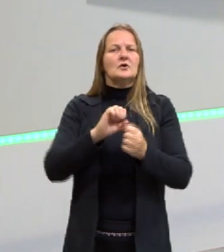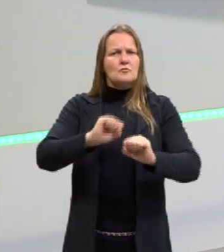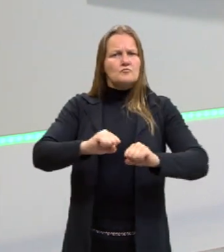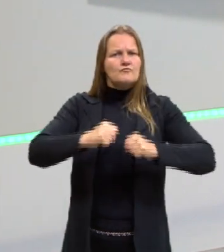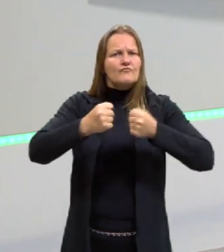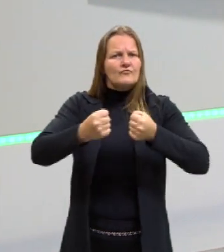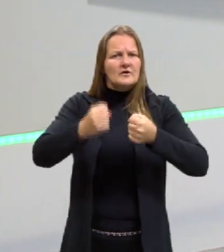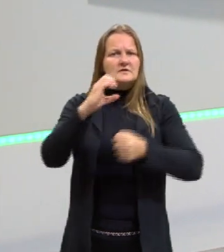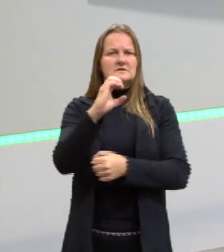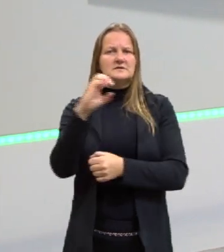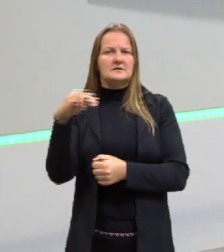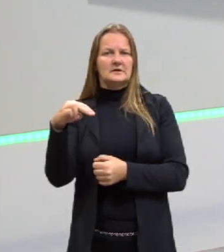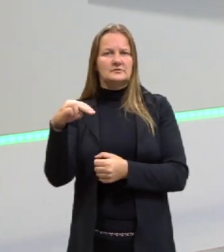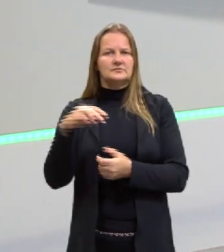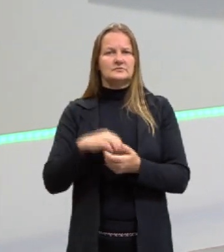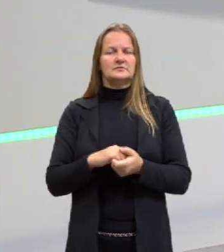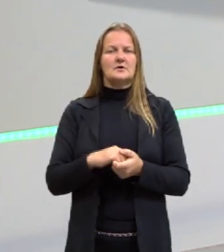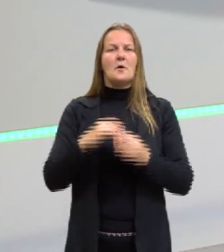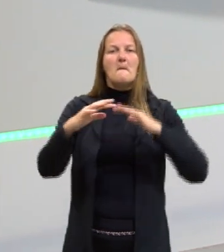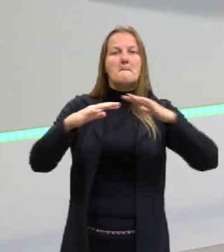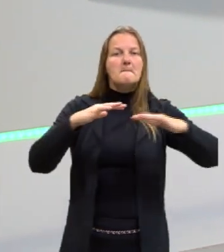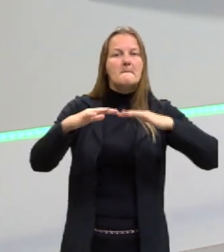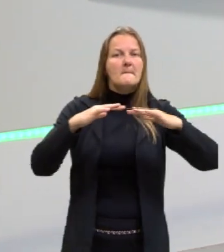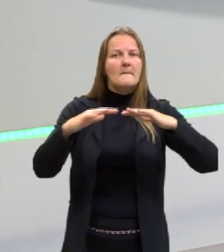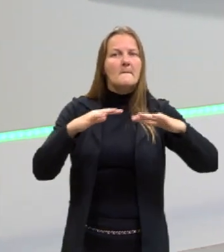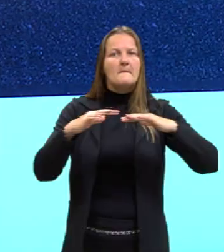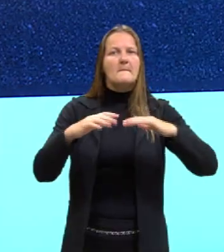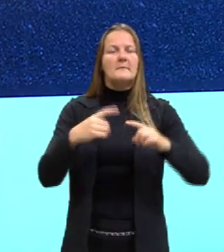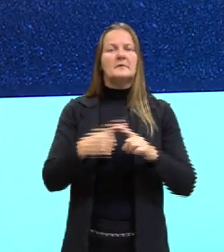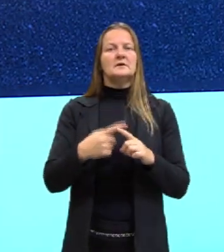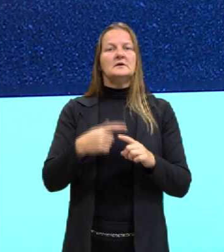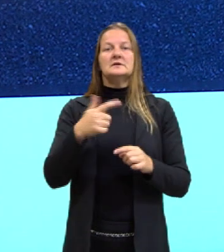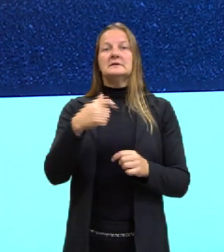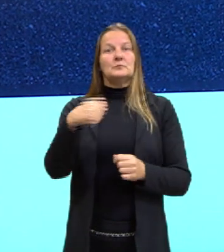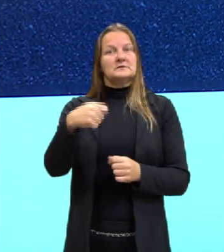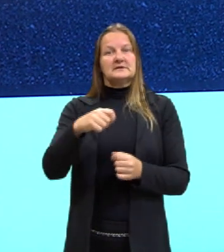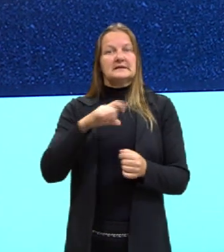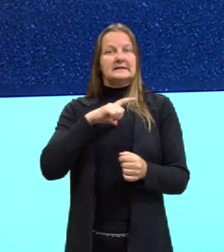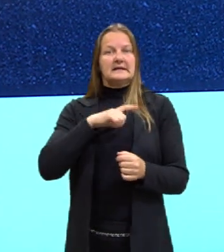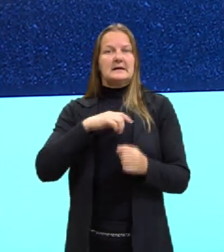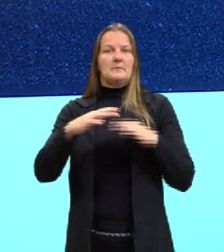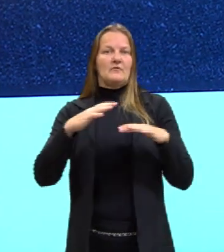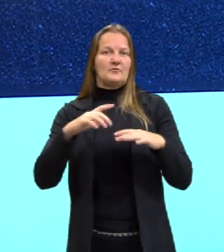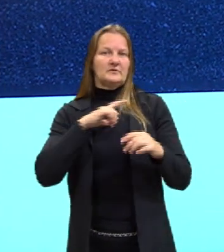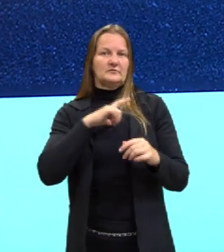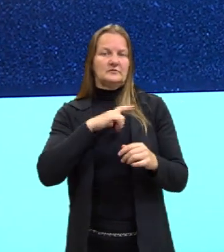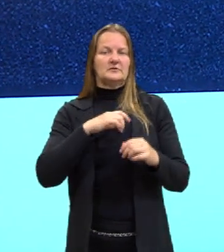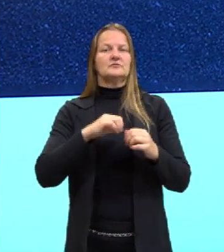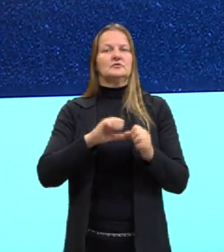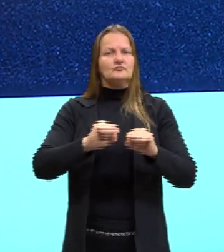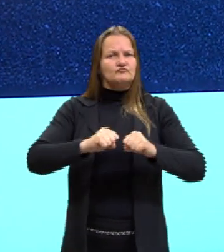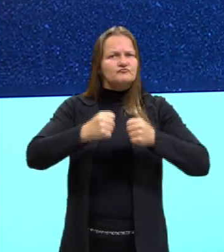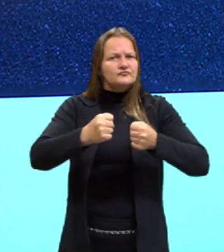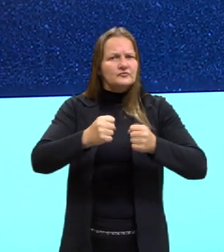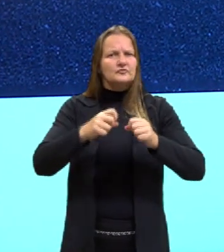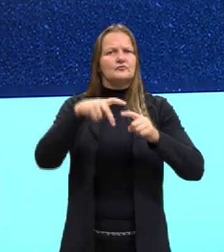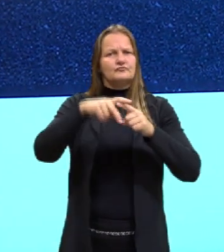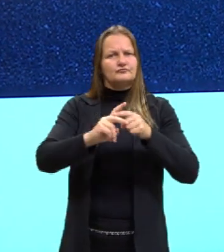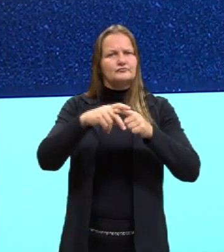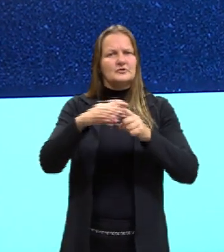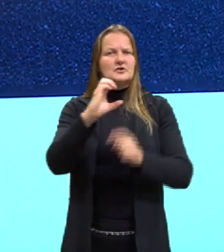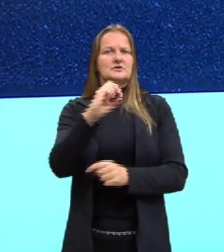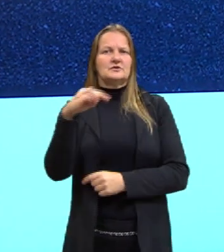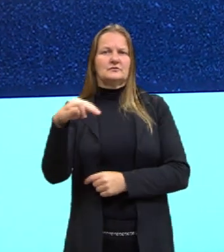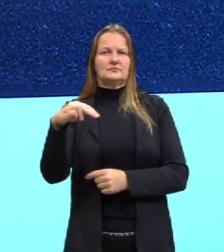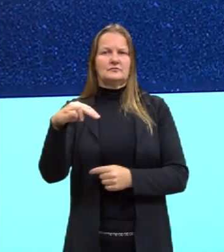cinética. Que é a energia do movimento. Então, precisa haver um movimento para que se tenha a energia cinética. A